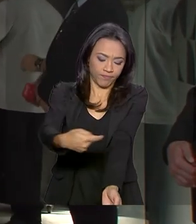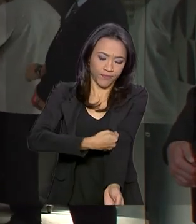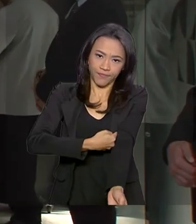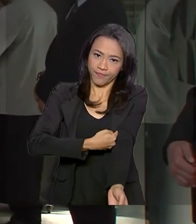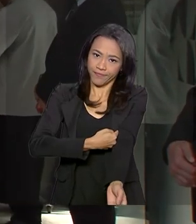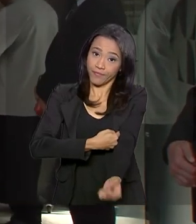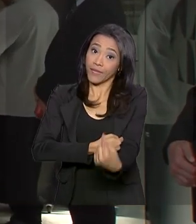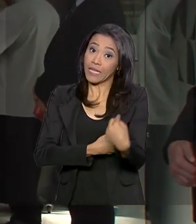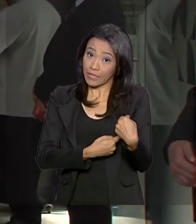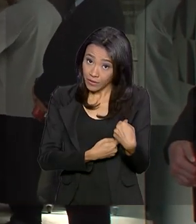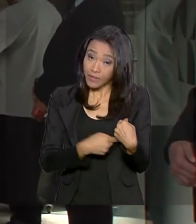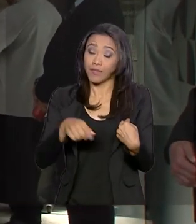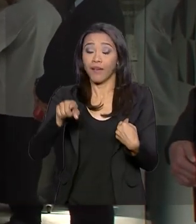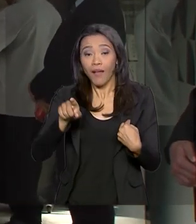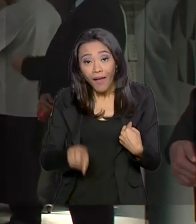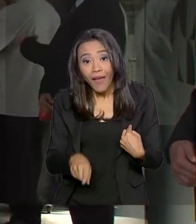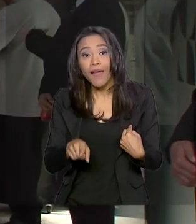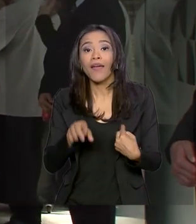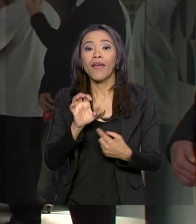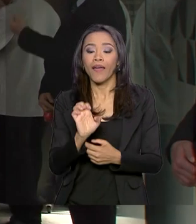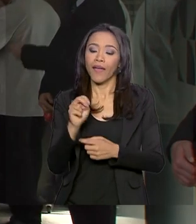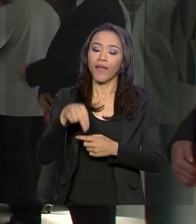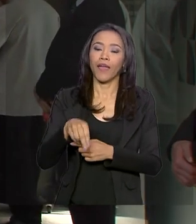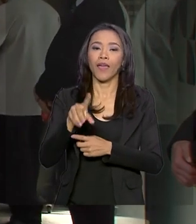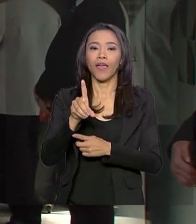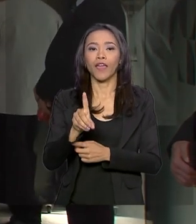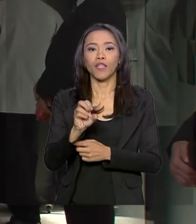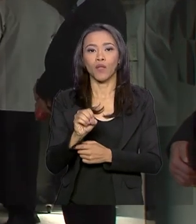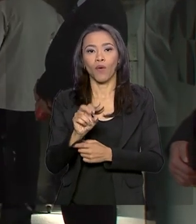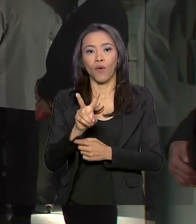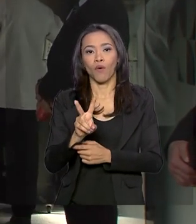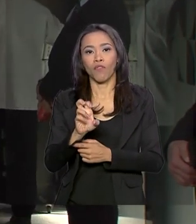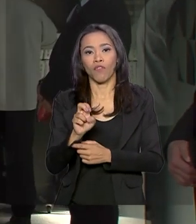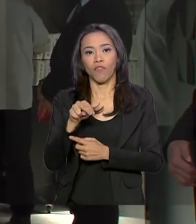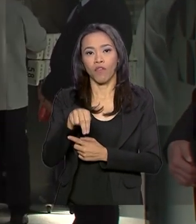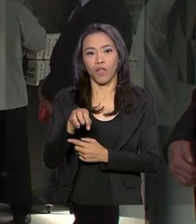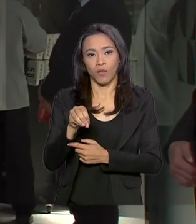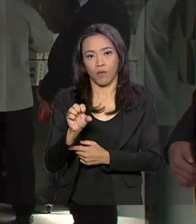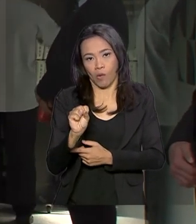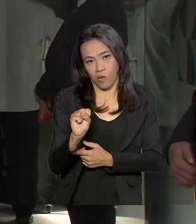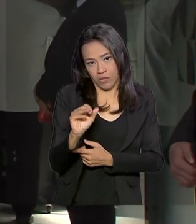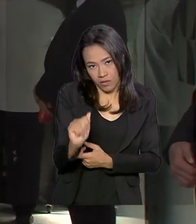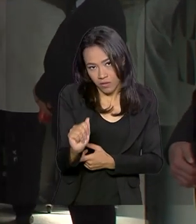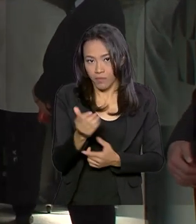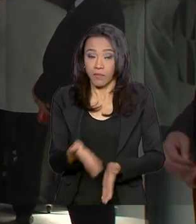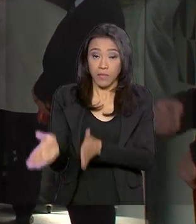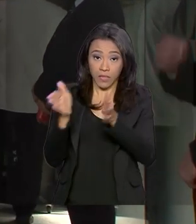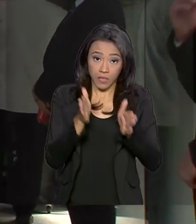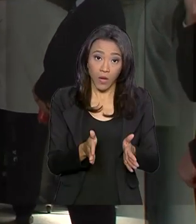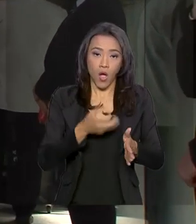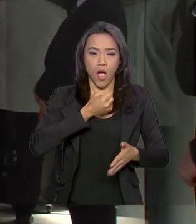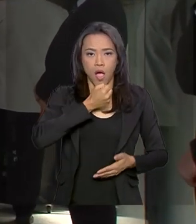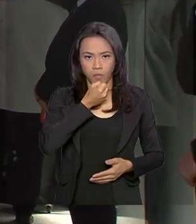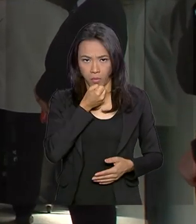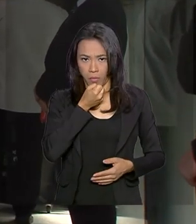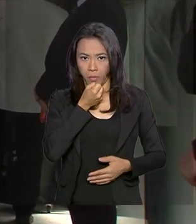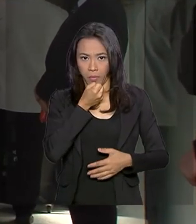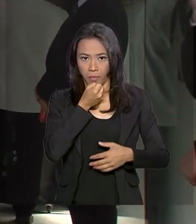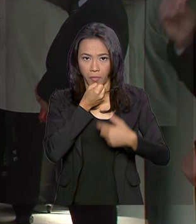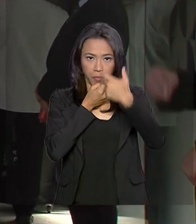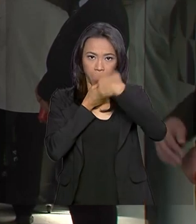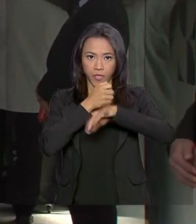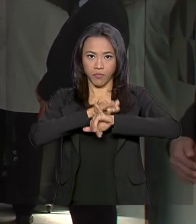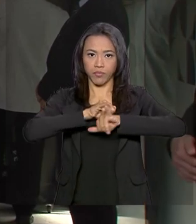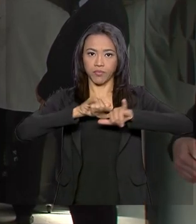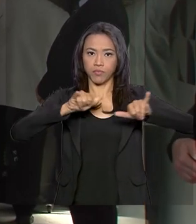médicos chamam isso de aplicação endovenosa. Segundo informações da porta-voz da presidência da república, Jair